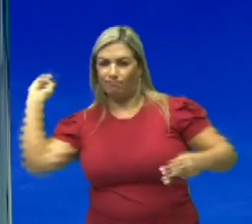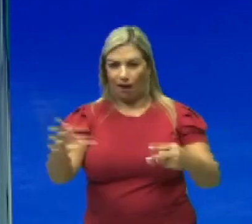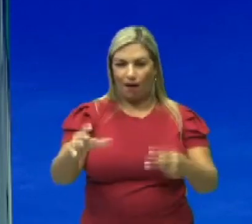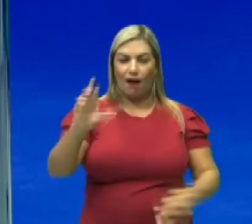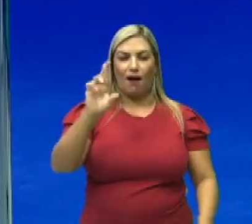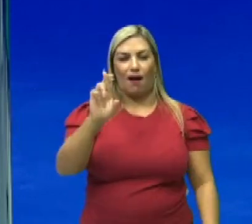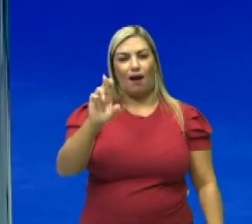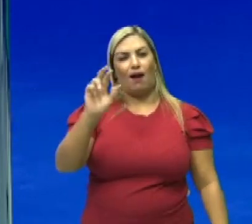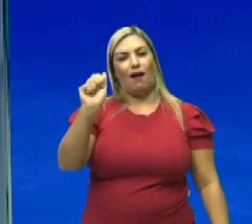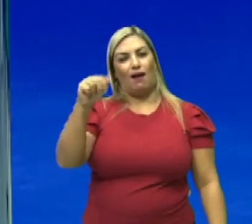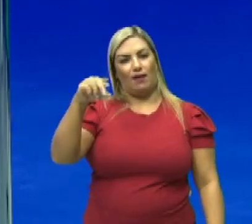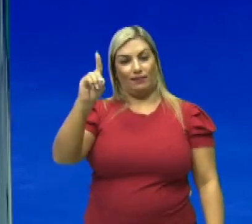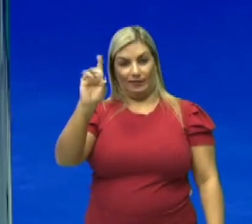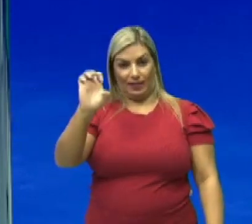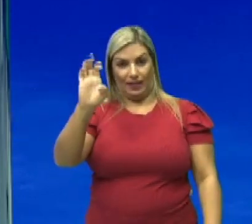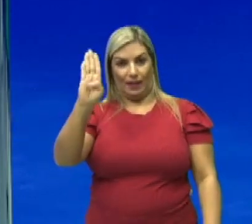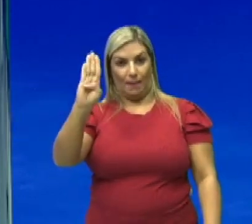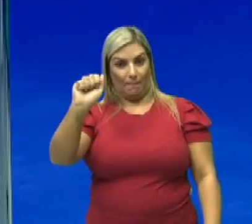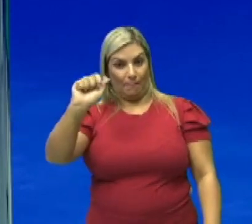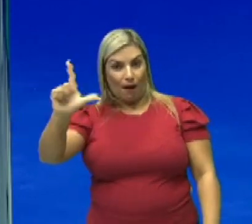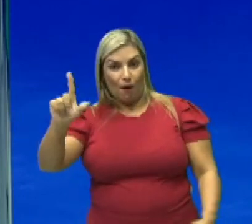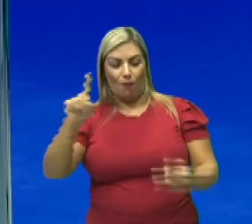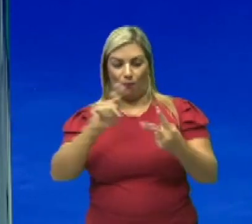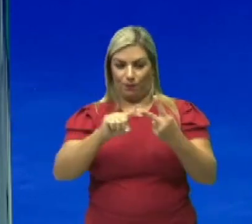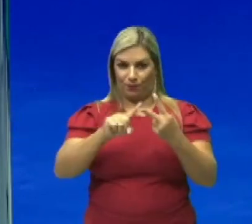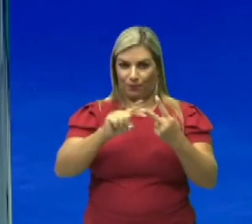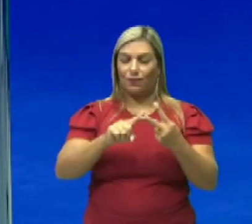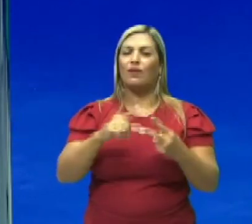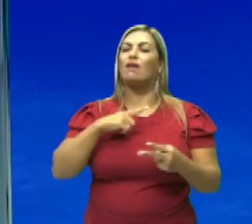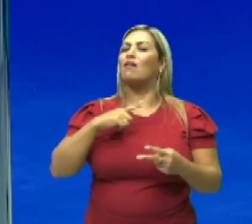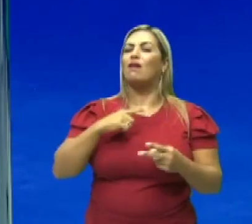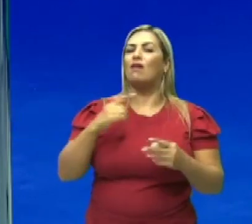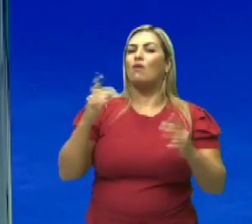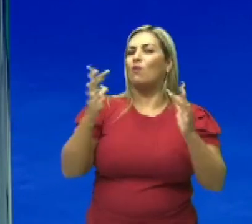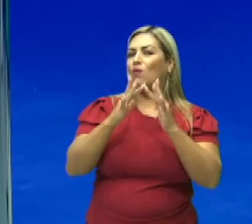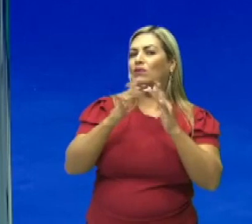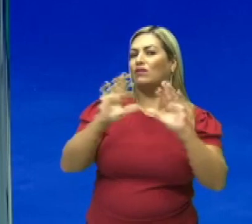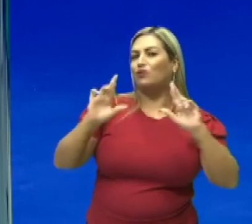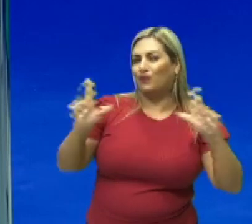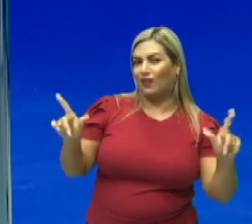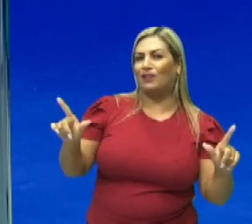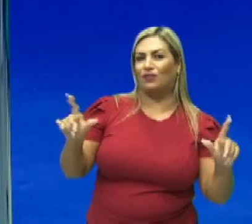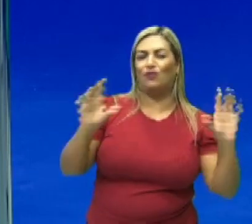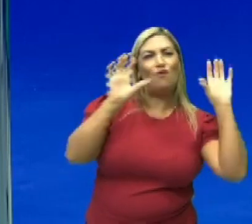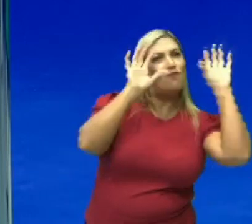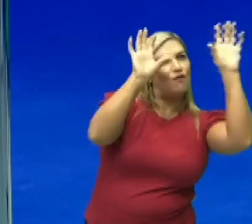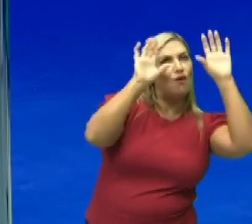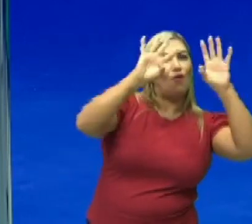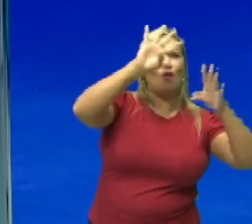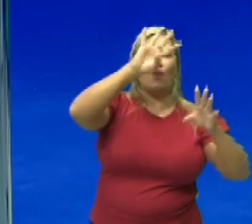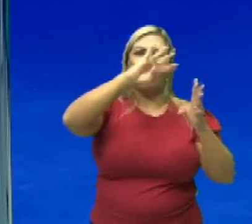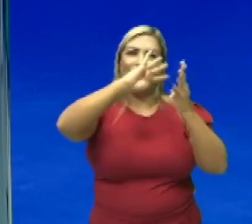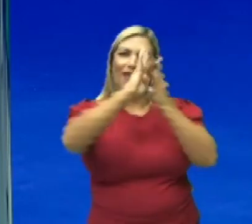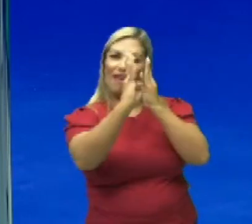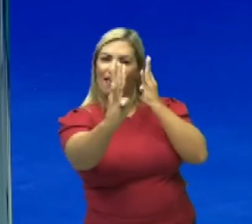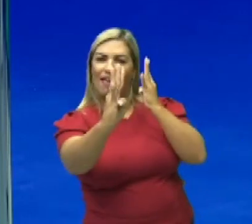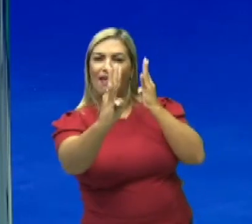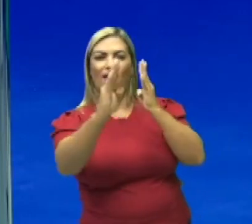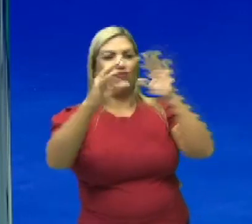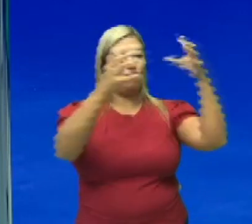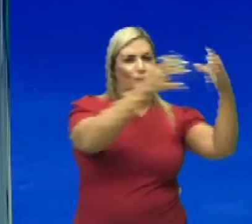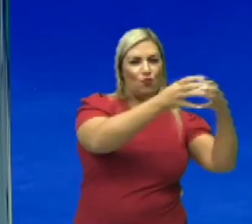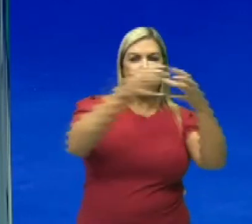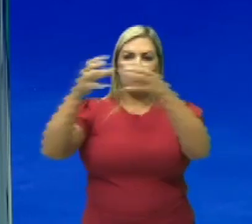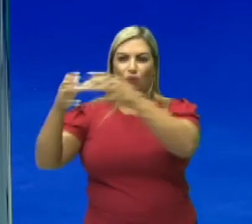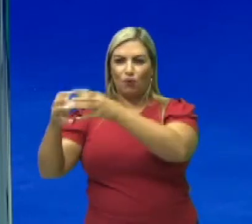uma das diferenças dela para o voleibol é a questão do contato. Enquanto o voleibol tinha a rede ali no meio para dividir as